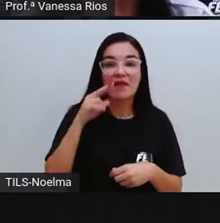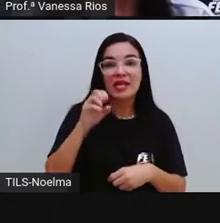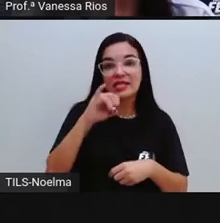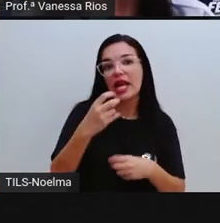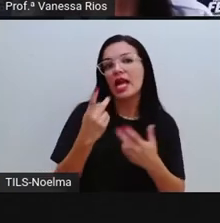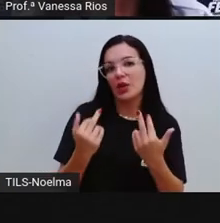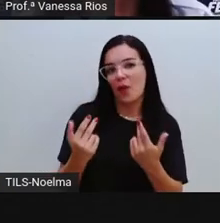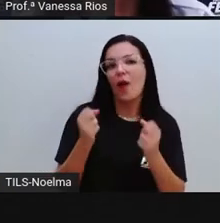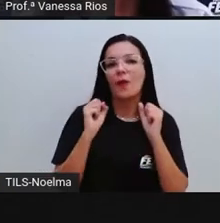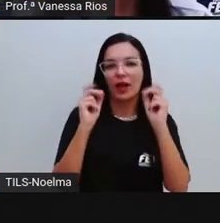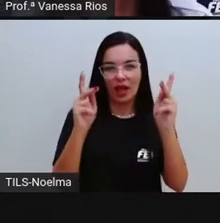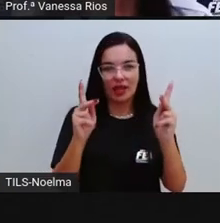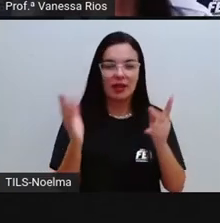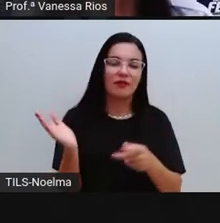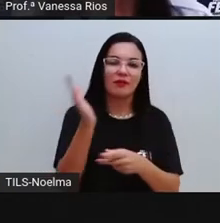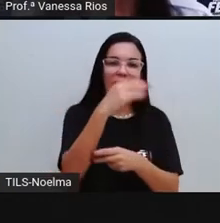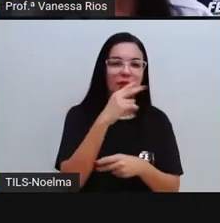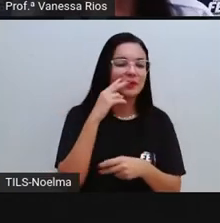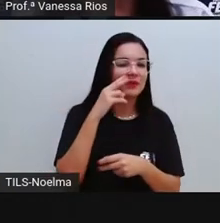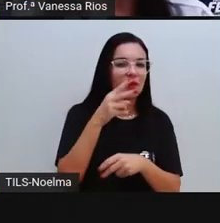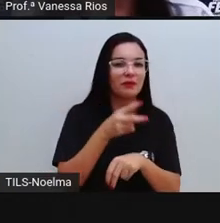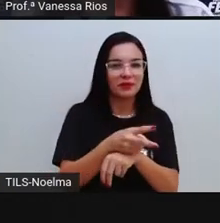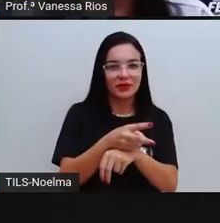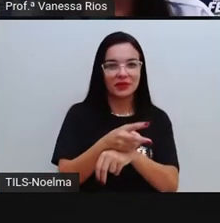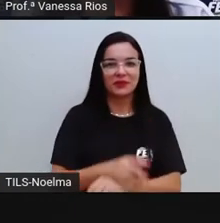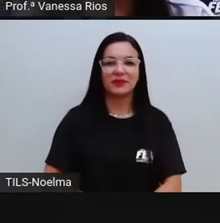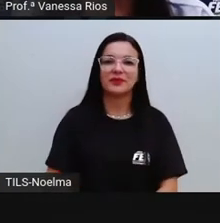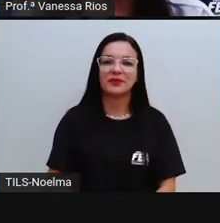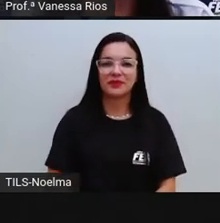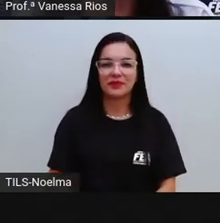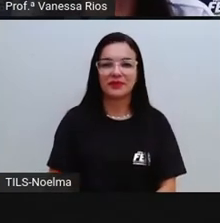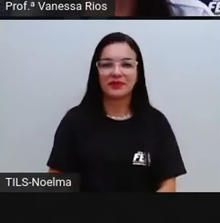sua experiência. Então, vamos lá observar o vídeo agora.